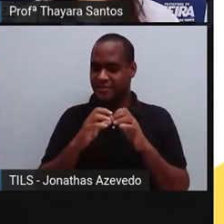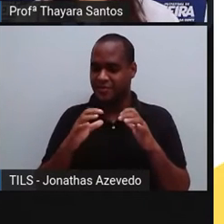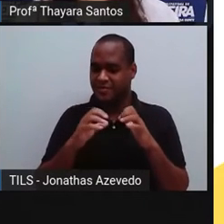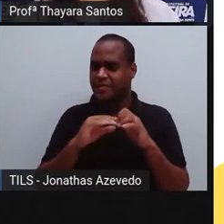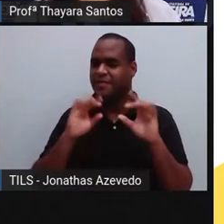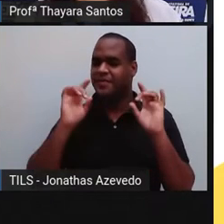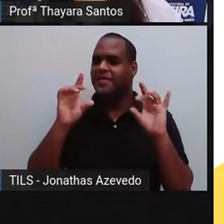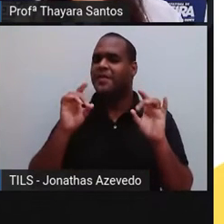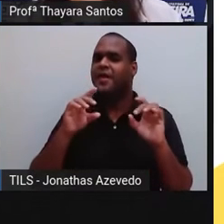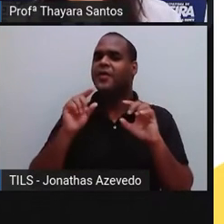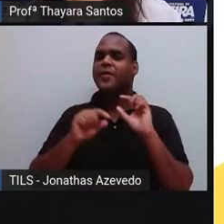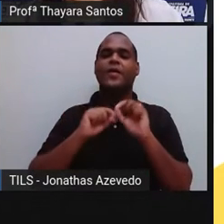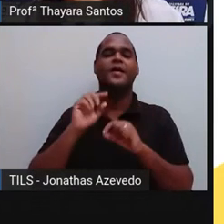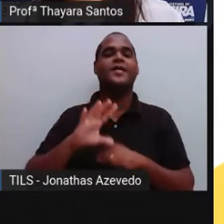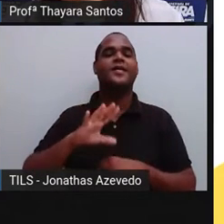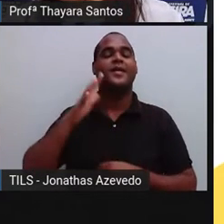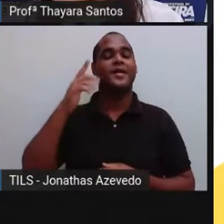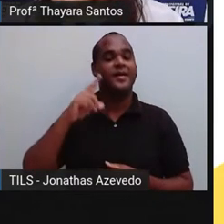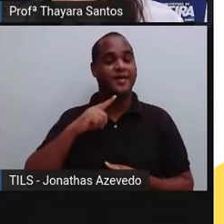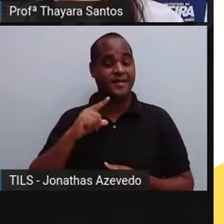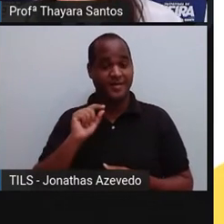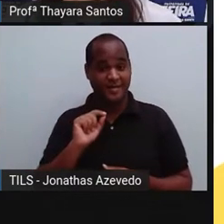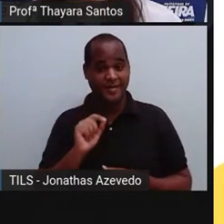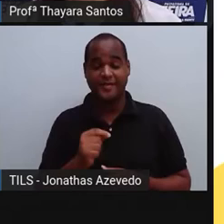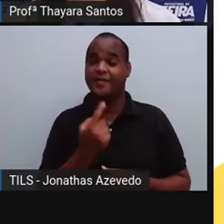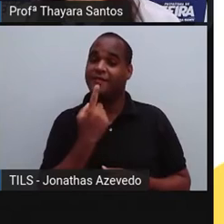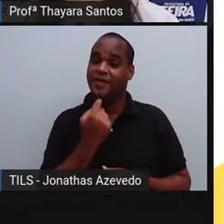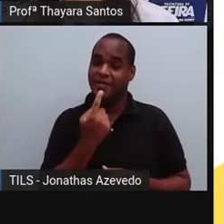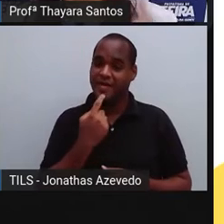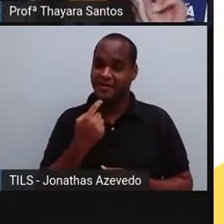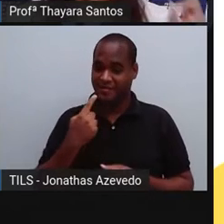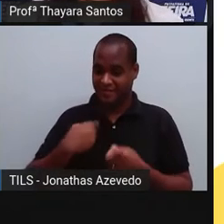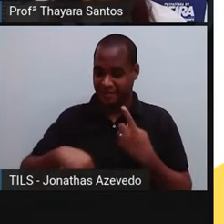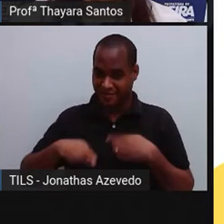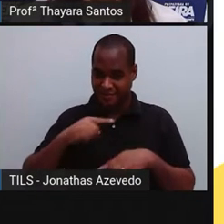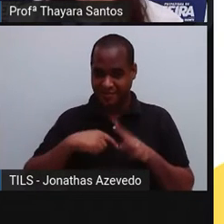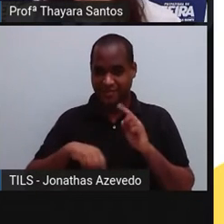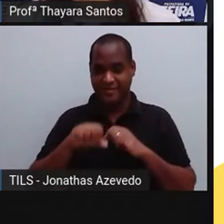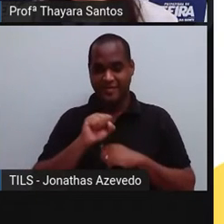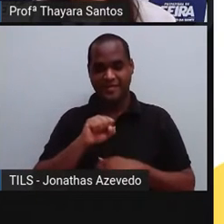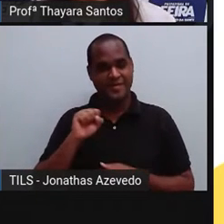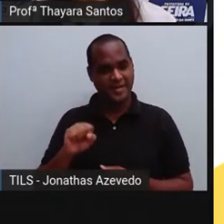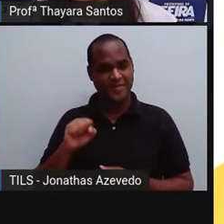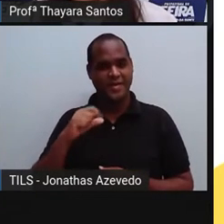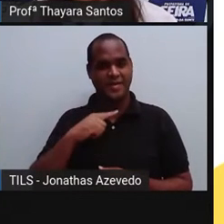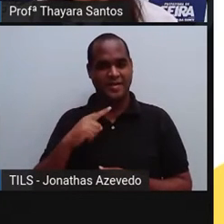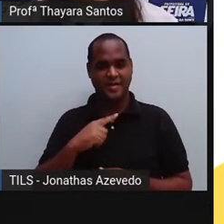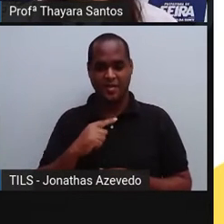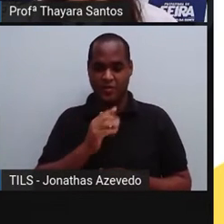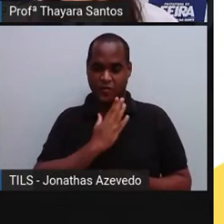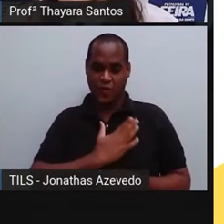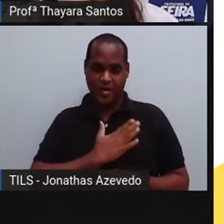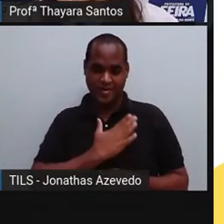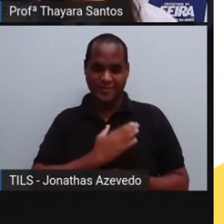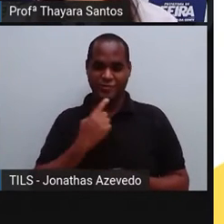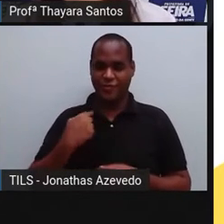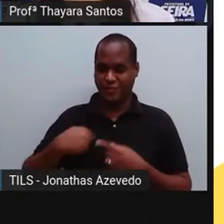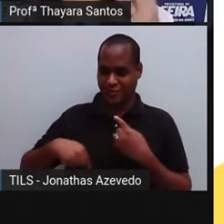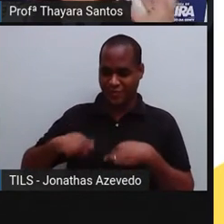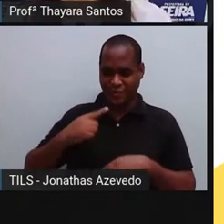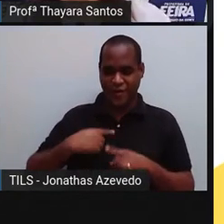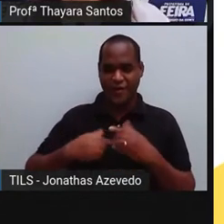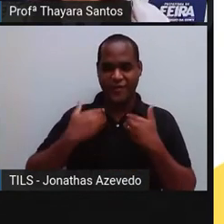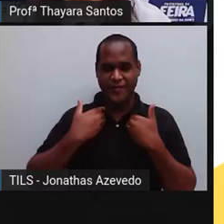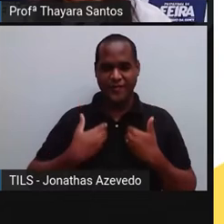Porque o que é que acontece, gente? O sangue, na circulação sistêmica, que é entre o coração e os demais órgãos do